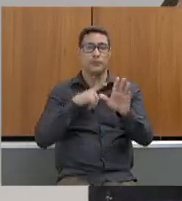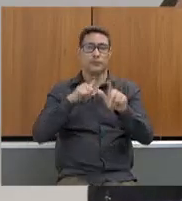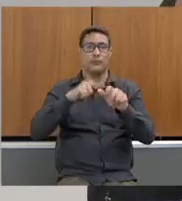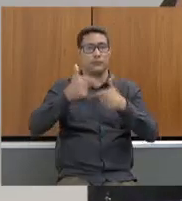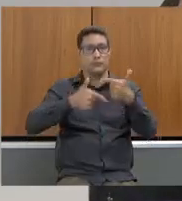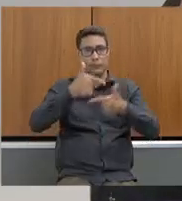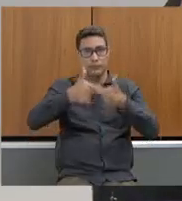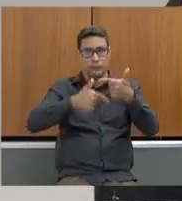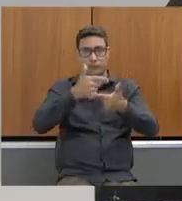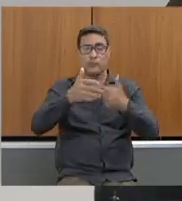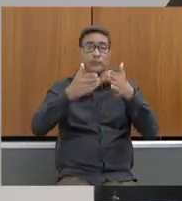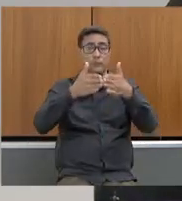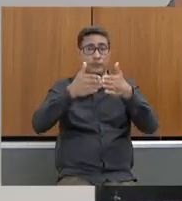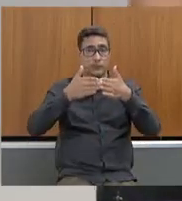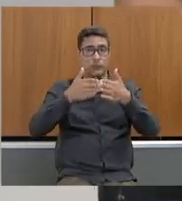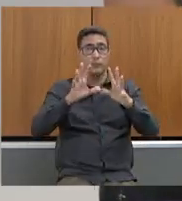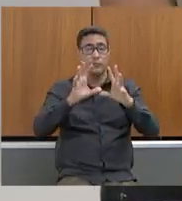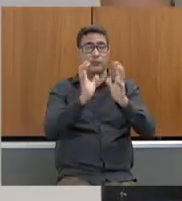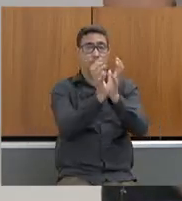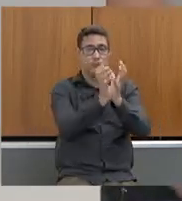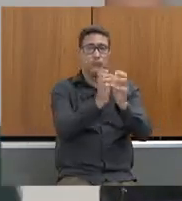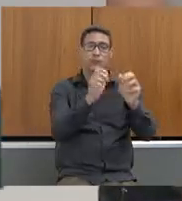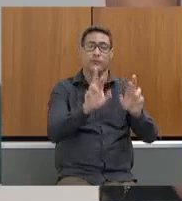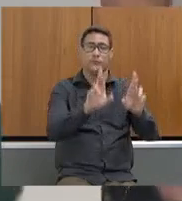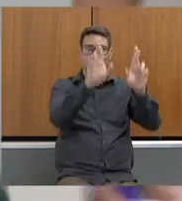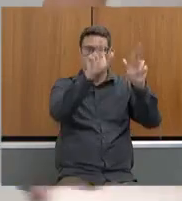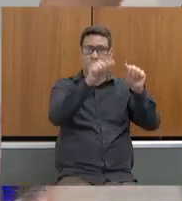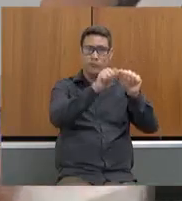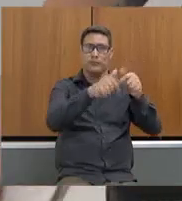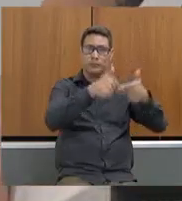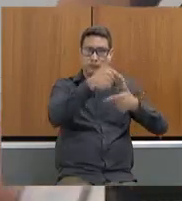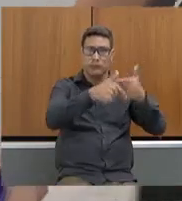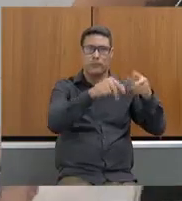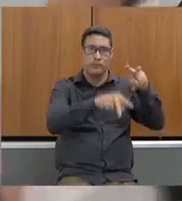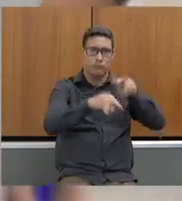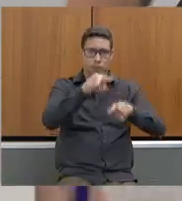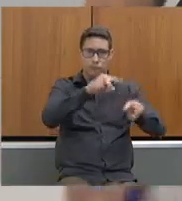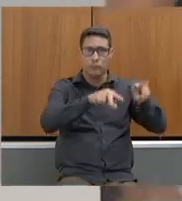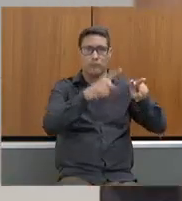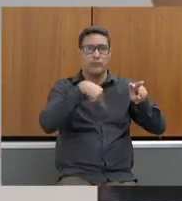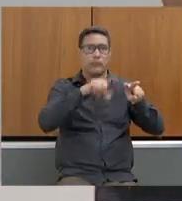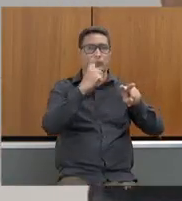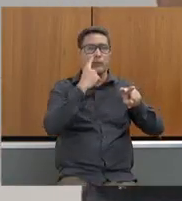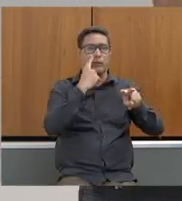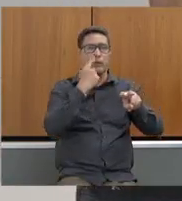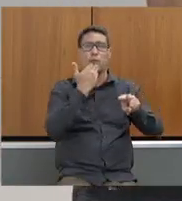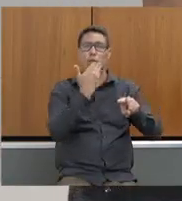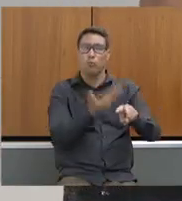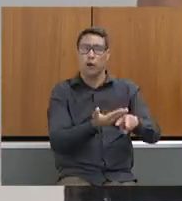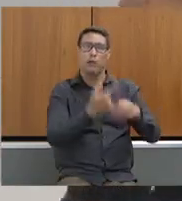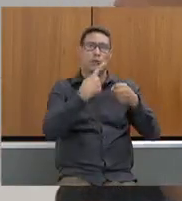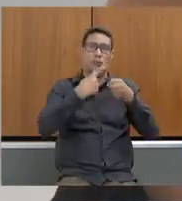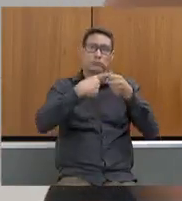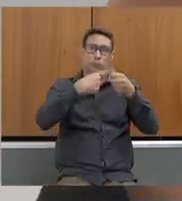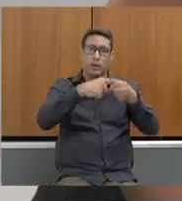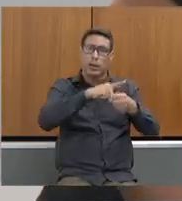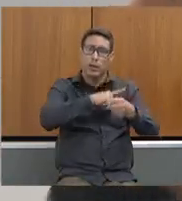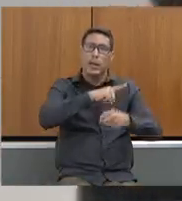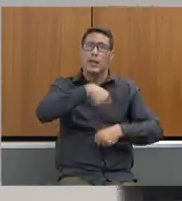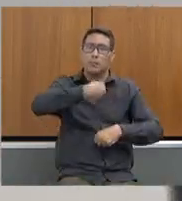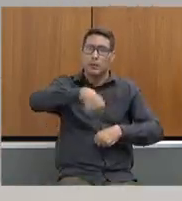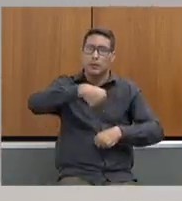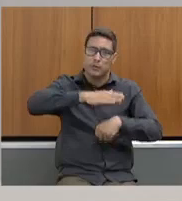eu pedi à equipe que fizesse um trabalho para definirmos quais são os municípios que têm maior